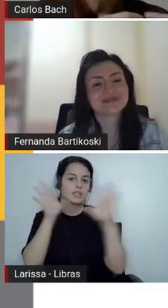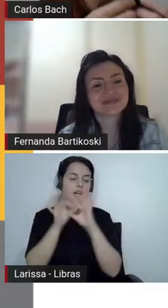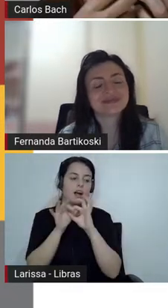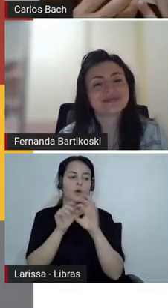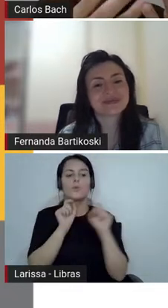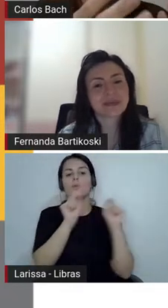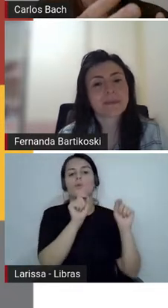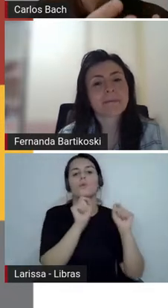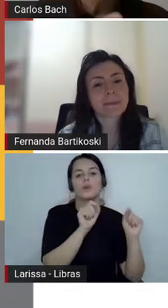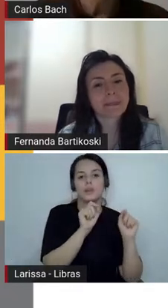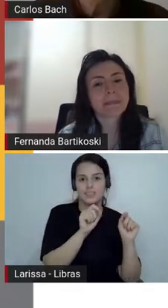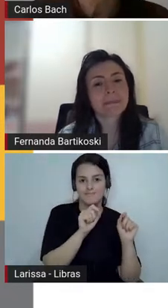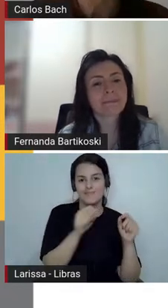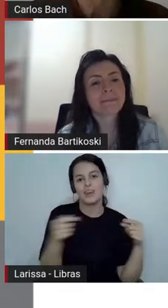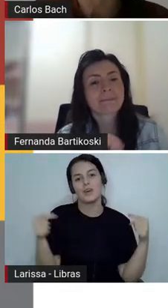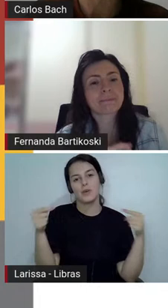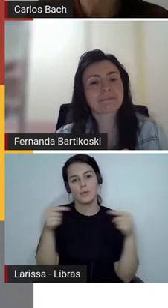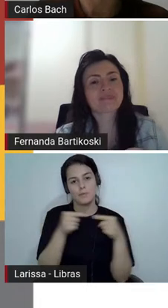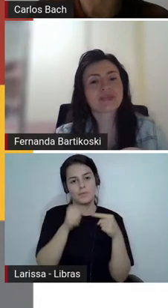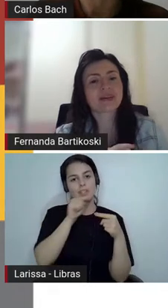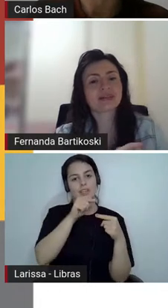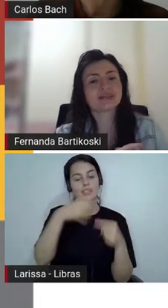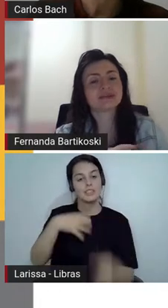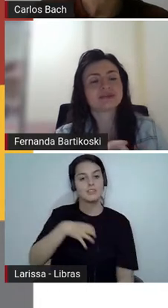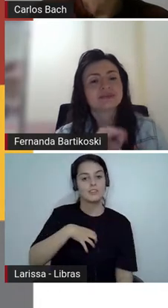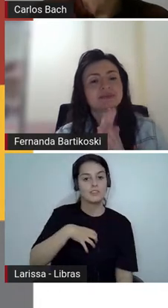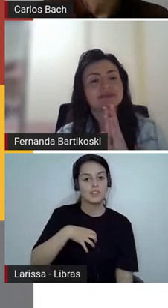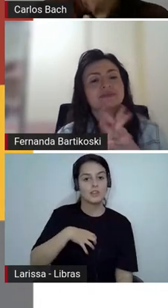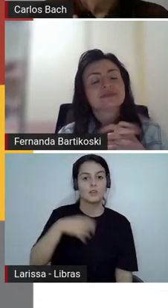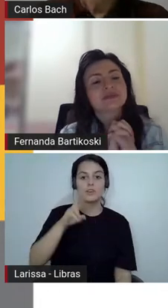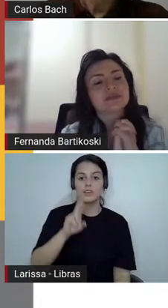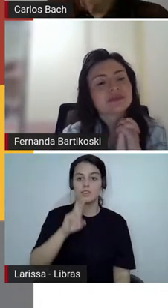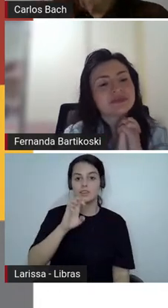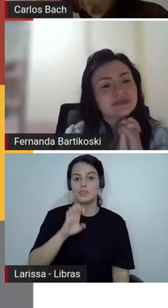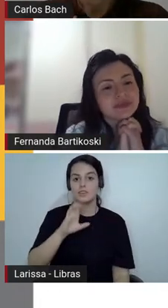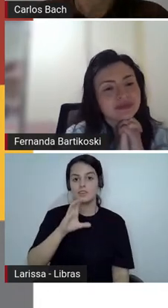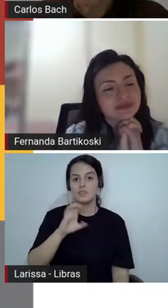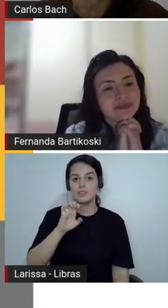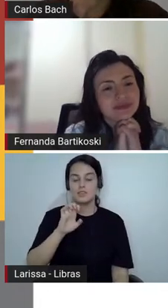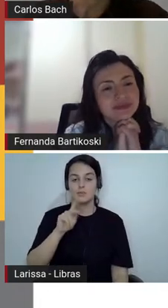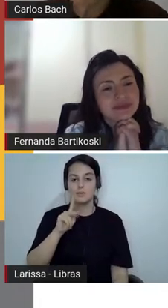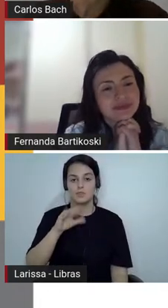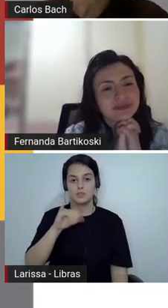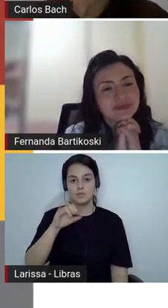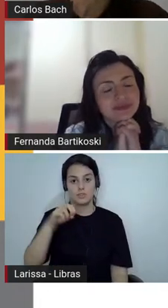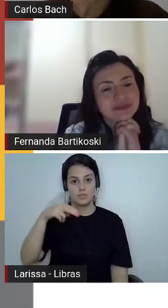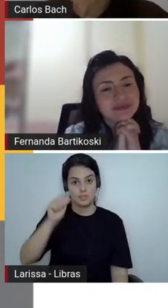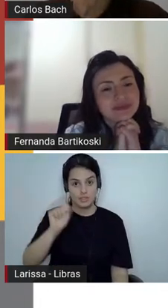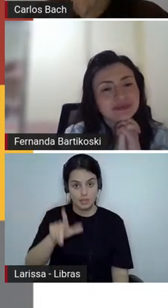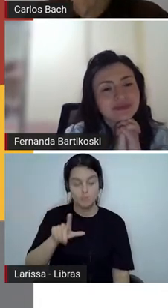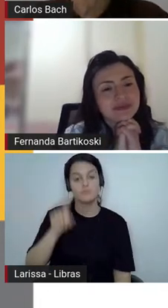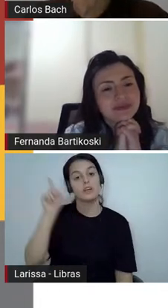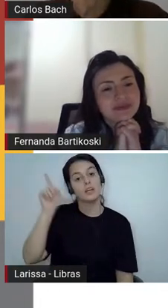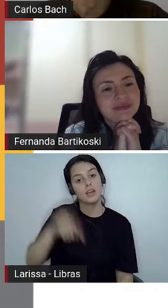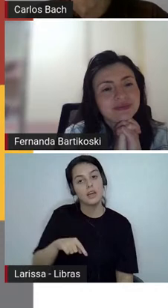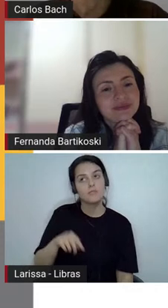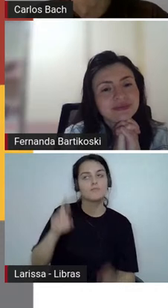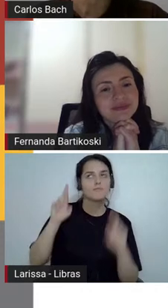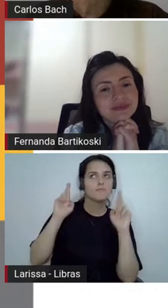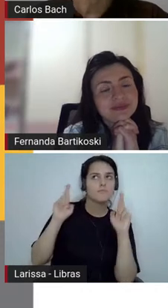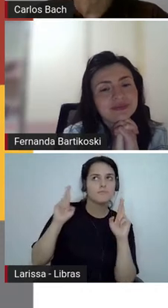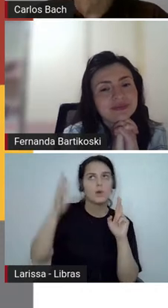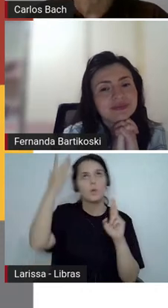que que que que esse horizonte de expectativas que se cria né na sequência entregue para todos os